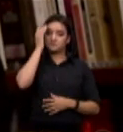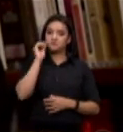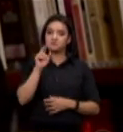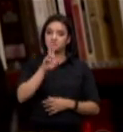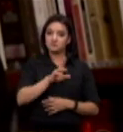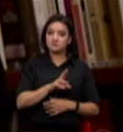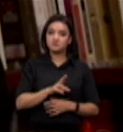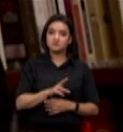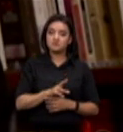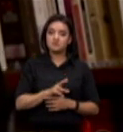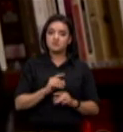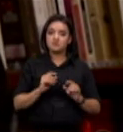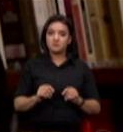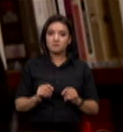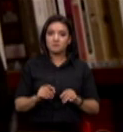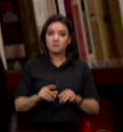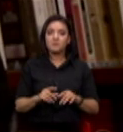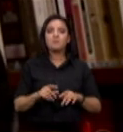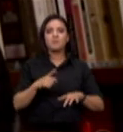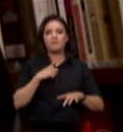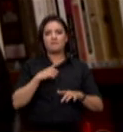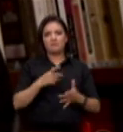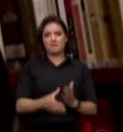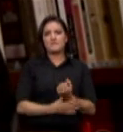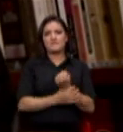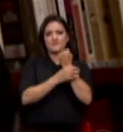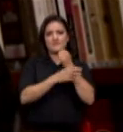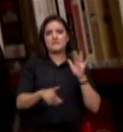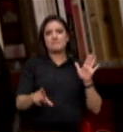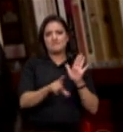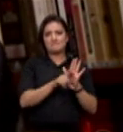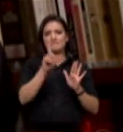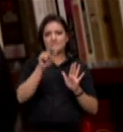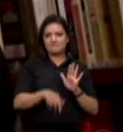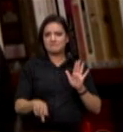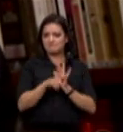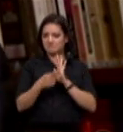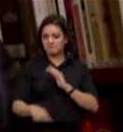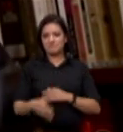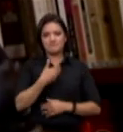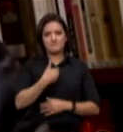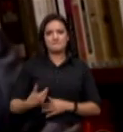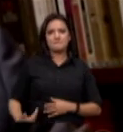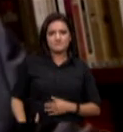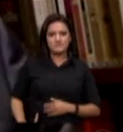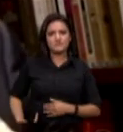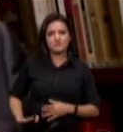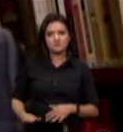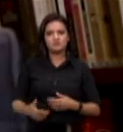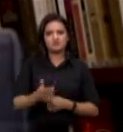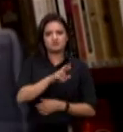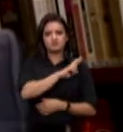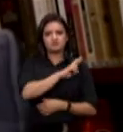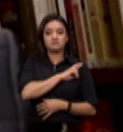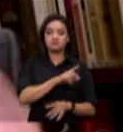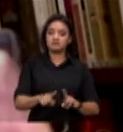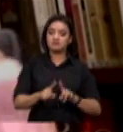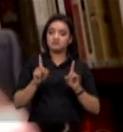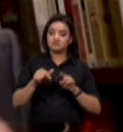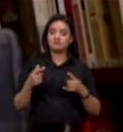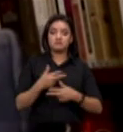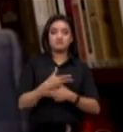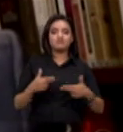coerção policial para garantir o cumprimento da lei é prerrogativa exclusiva do Estado e que é uma condição necessária